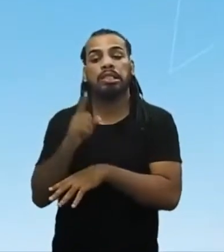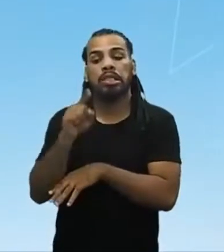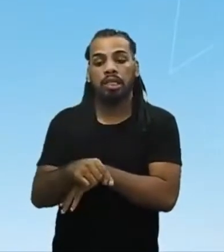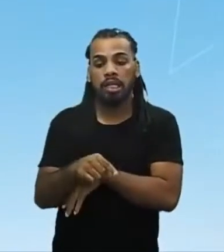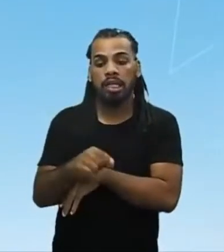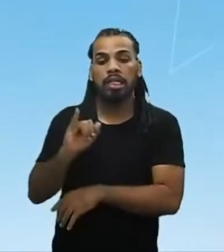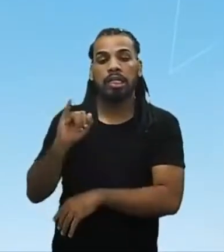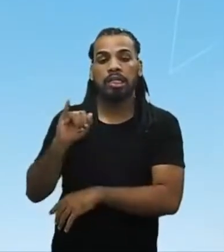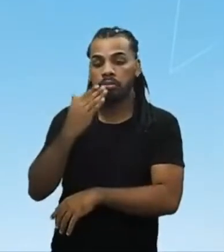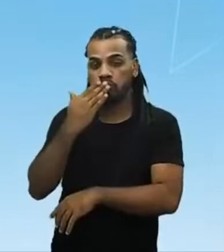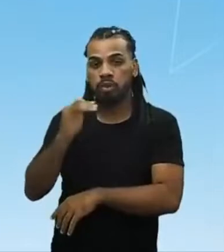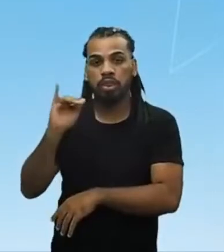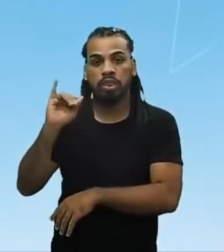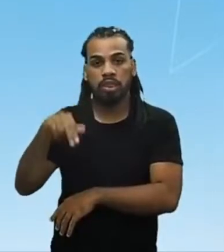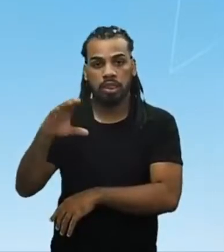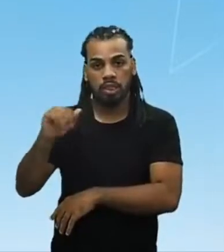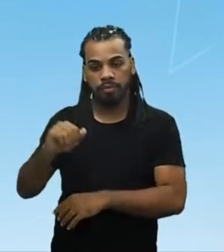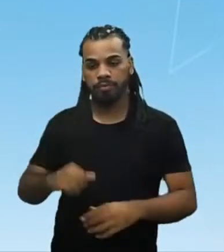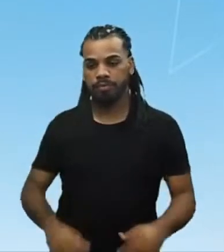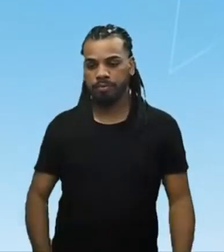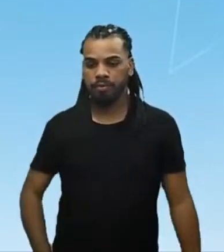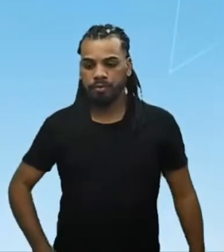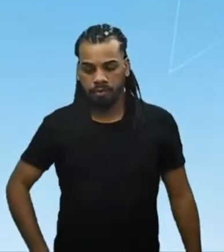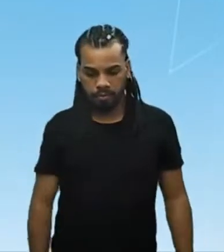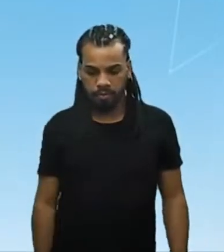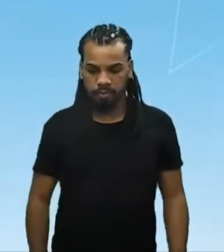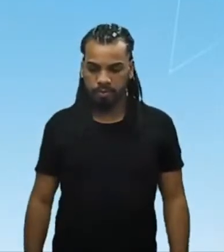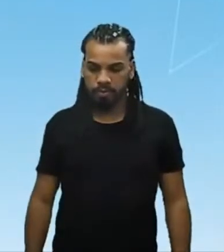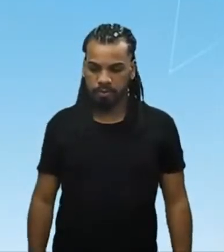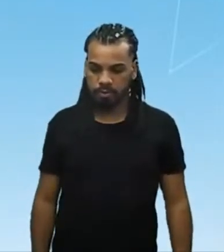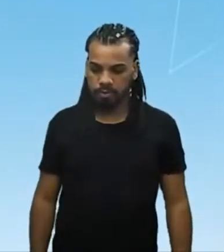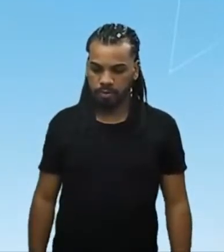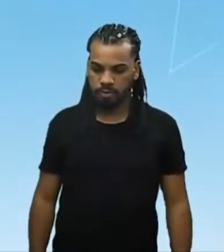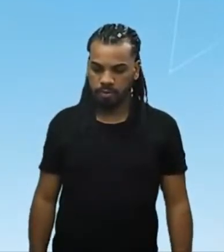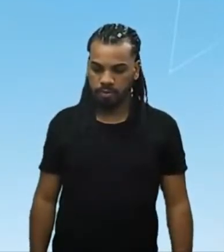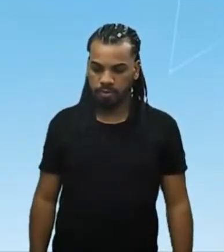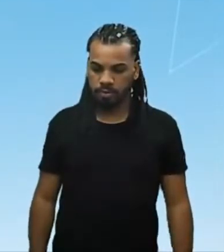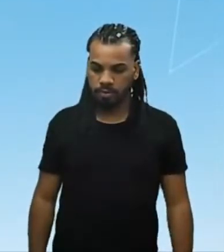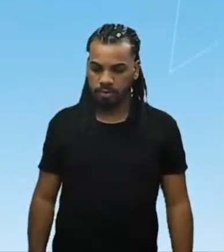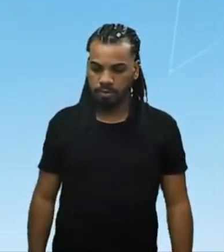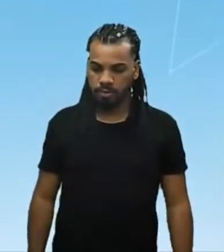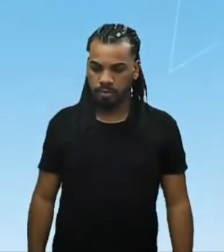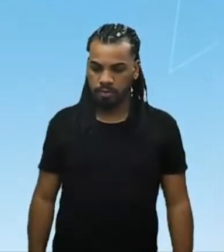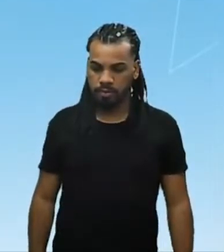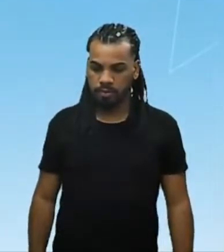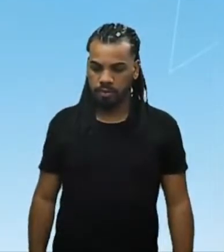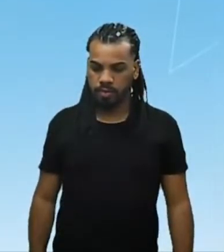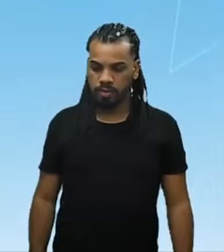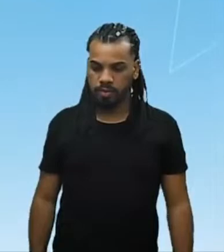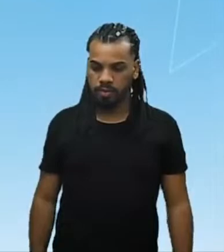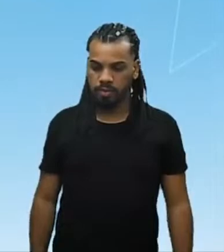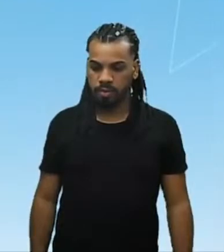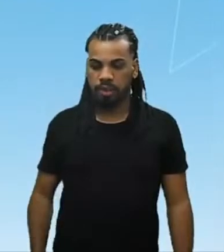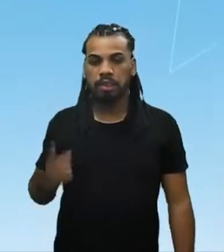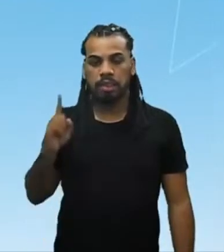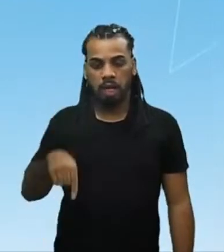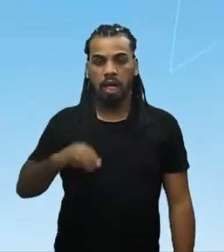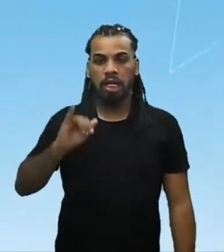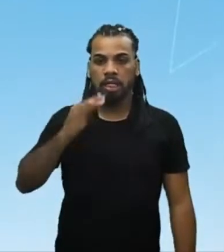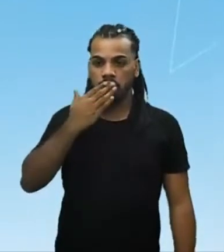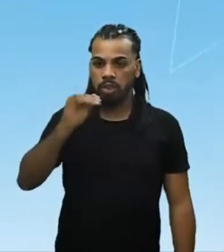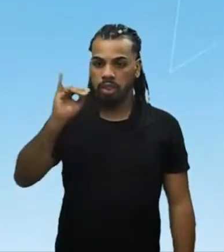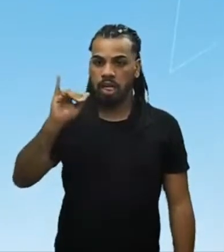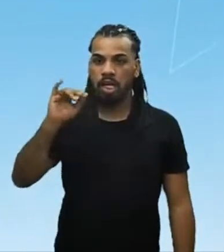Inca. Originalmente, o povo Inca e esses outros povos eram nômandes ou